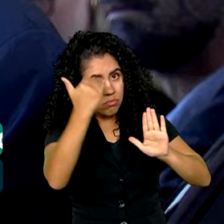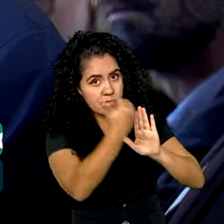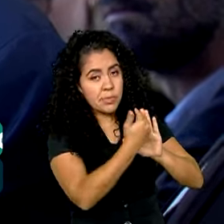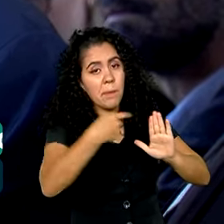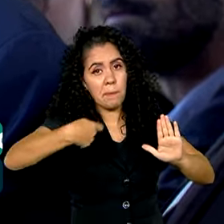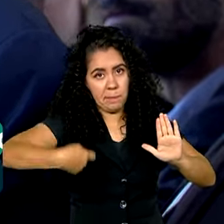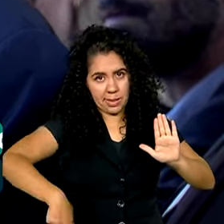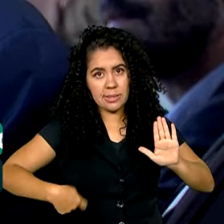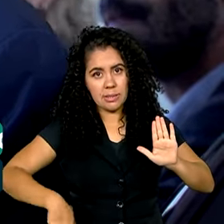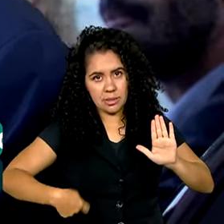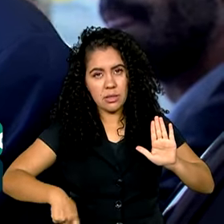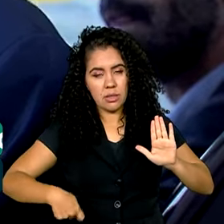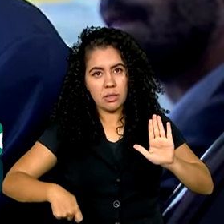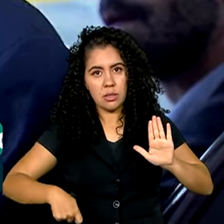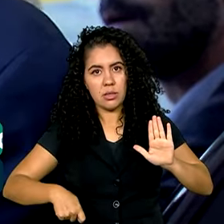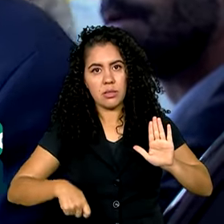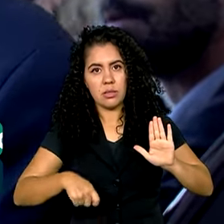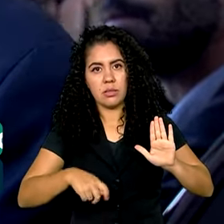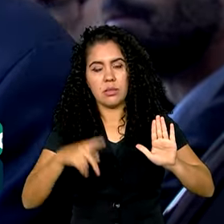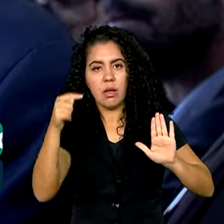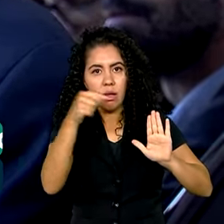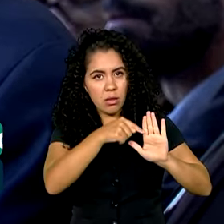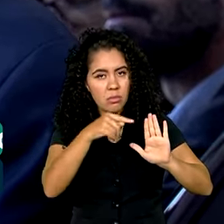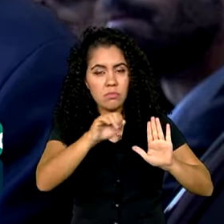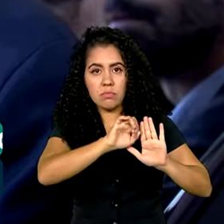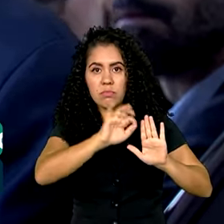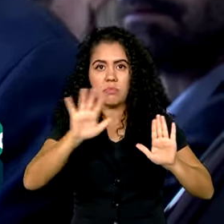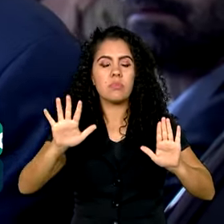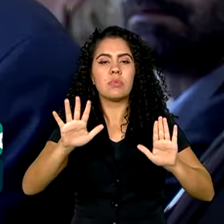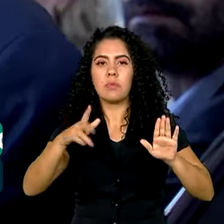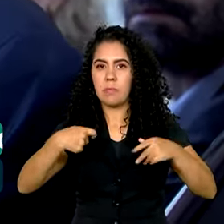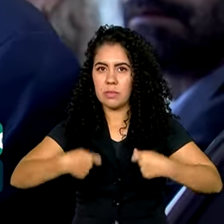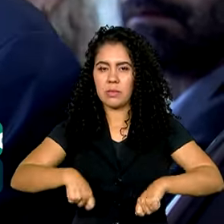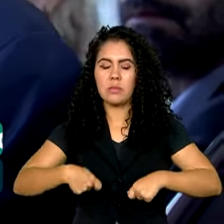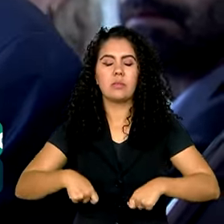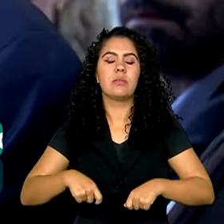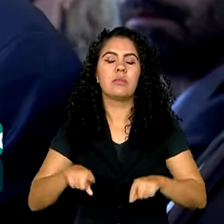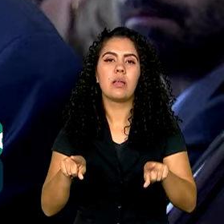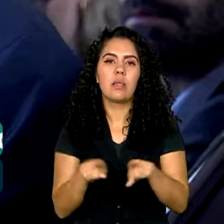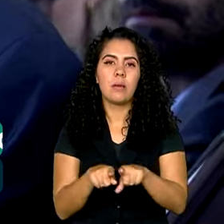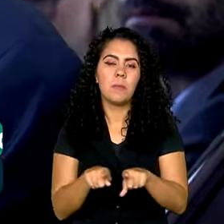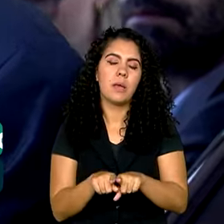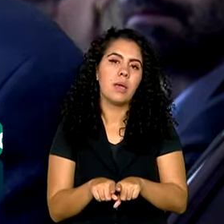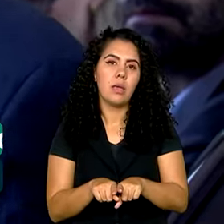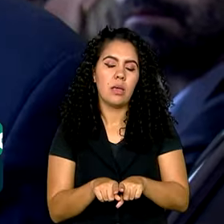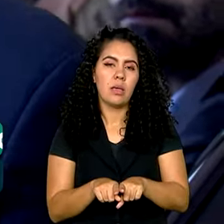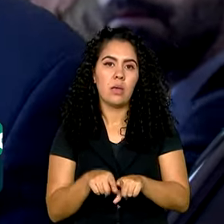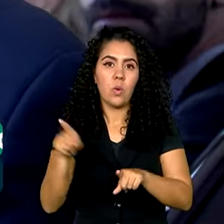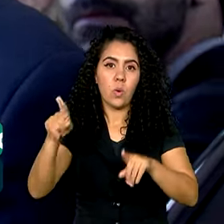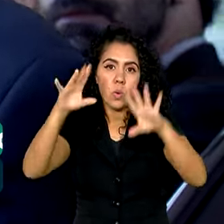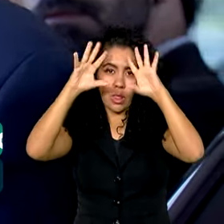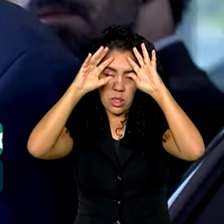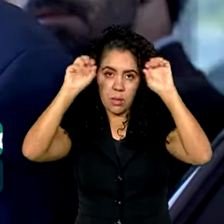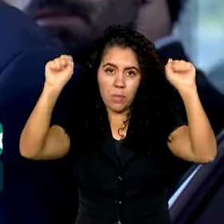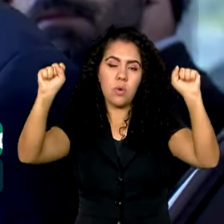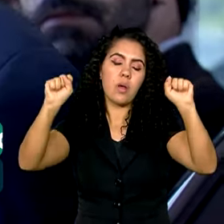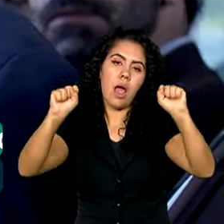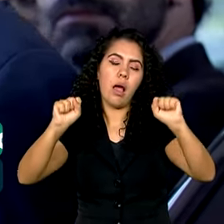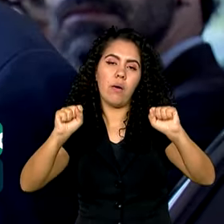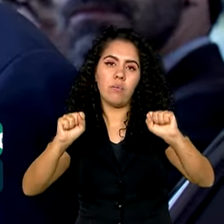interpretada de forma mais restritiva possível, e o Tribunal já